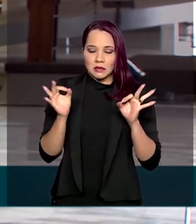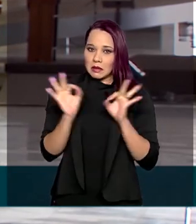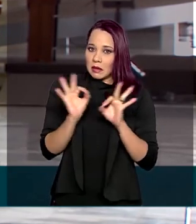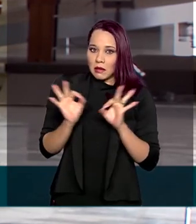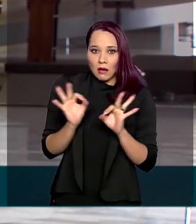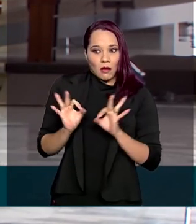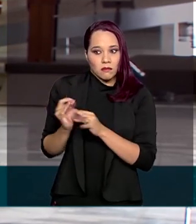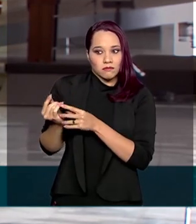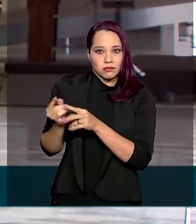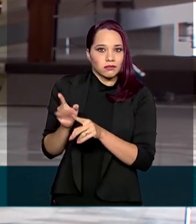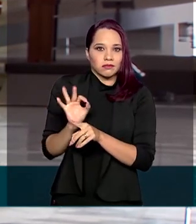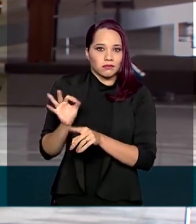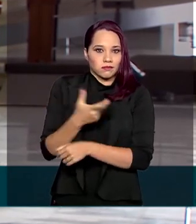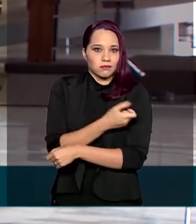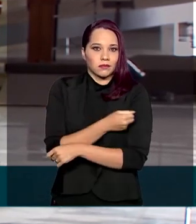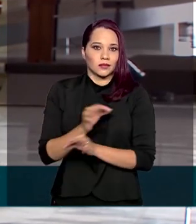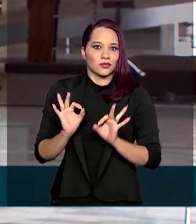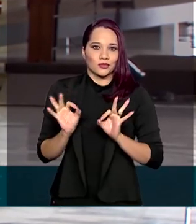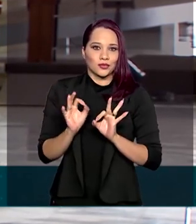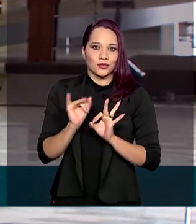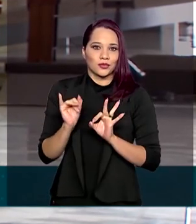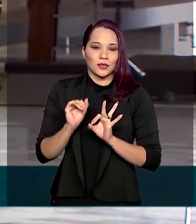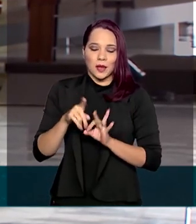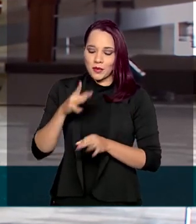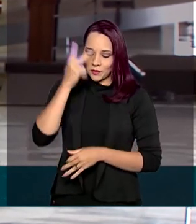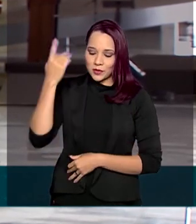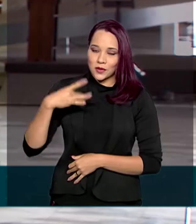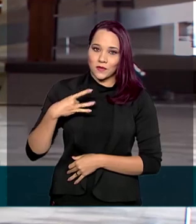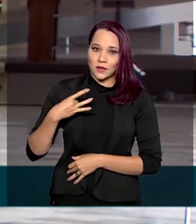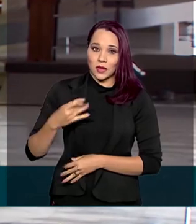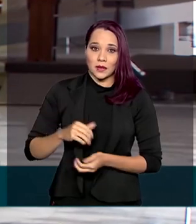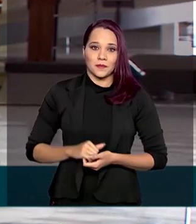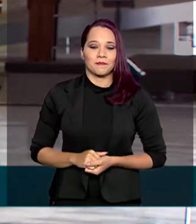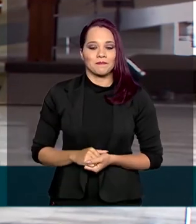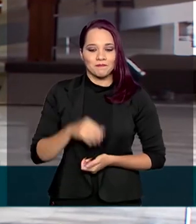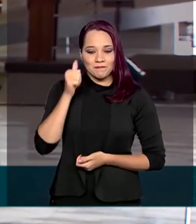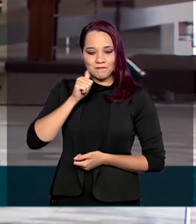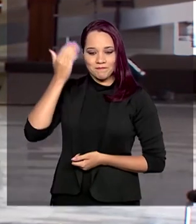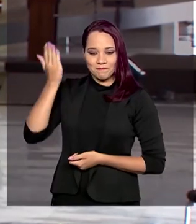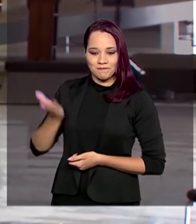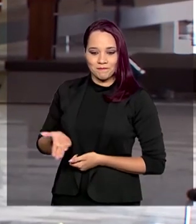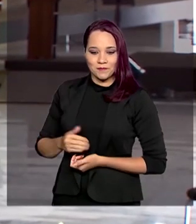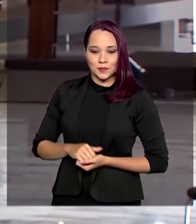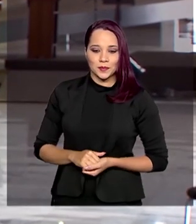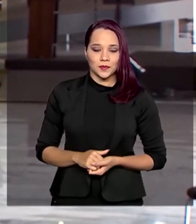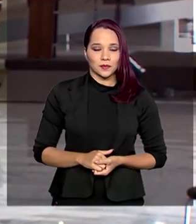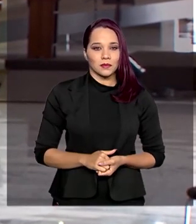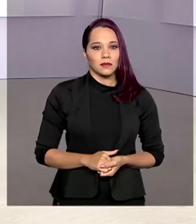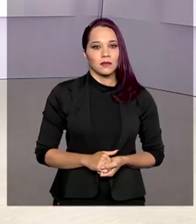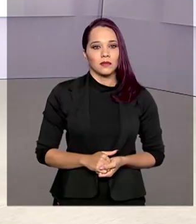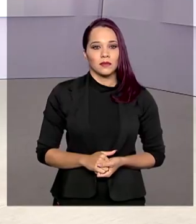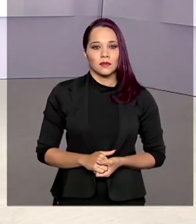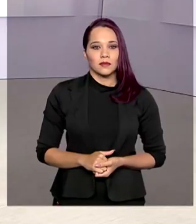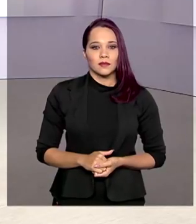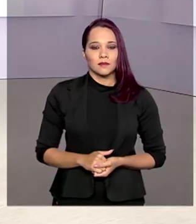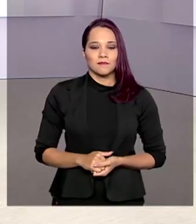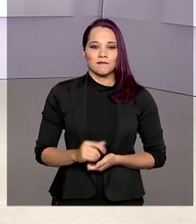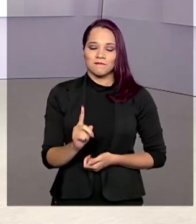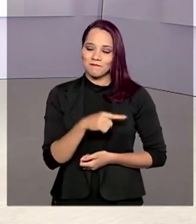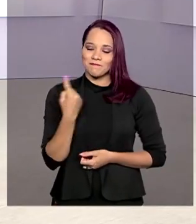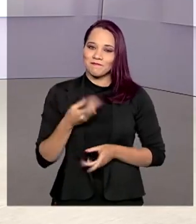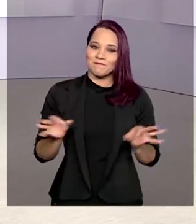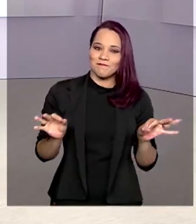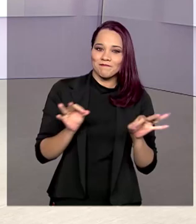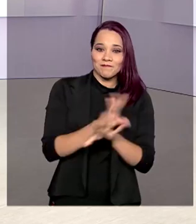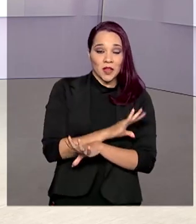adversa ao medicamento foi notificada pelos voluntários. Selma Dias para o governo agora. A gente